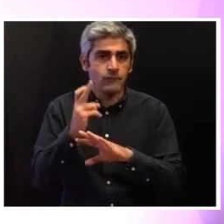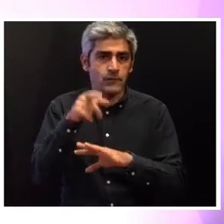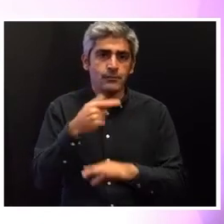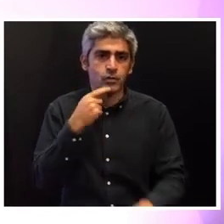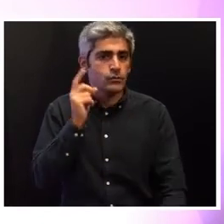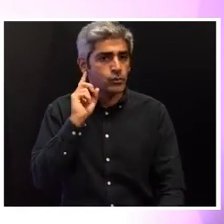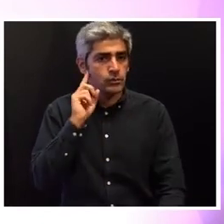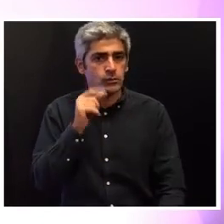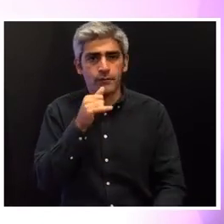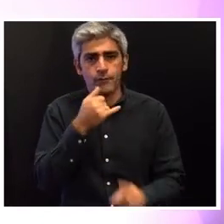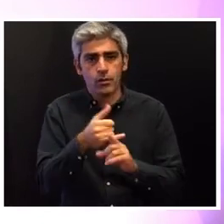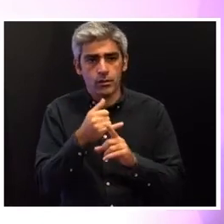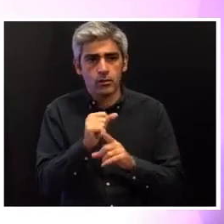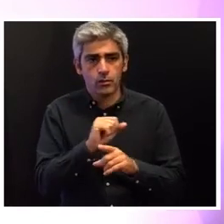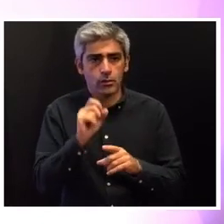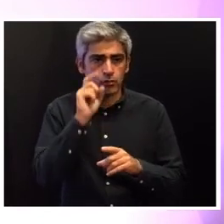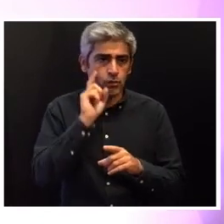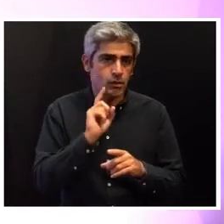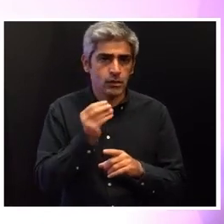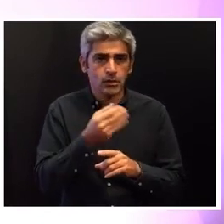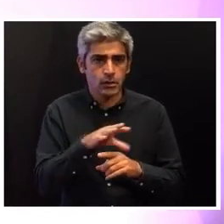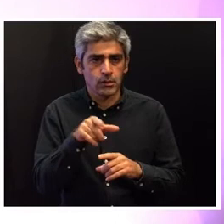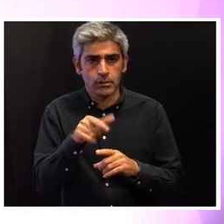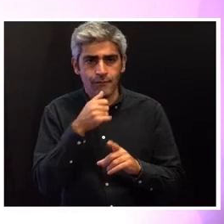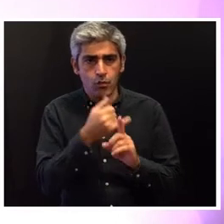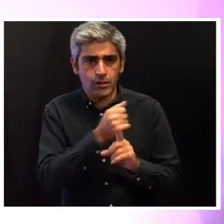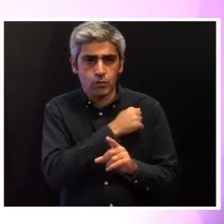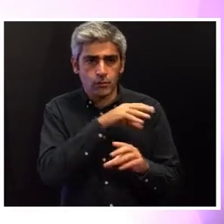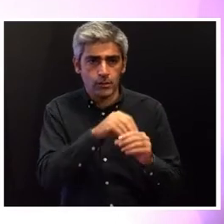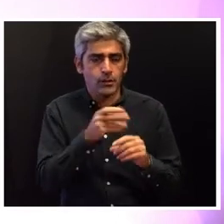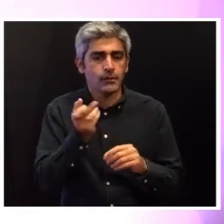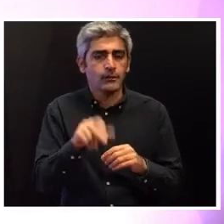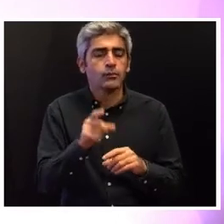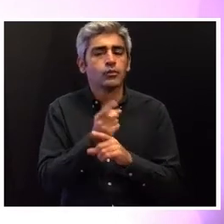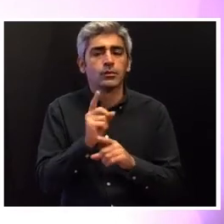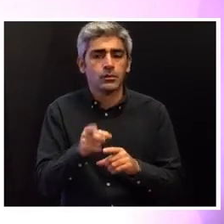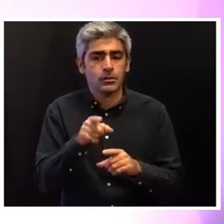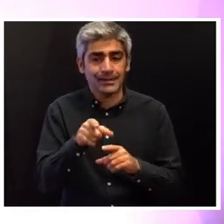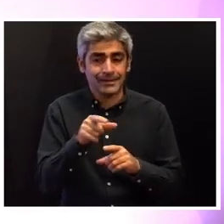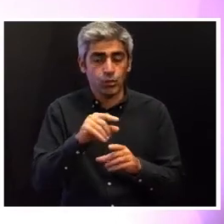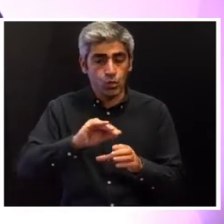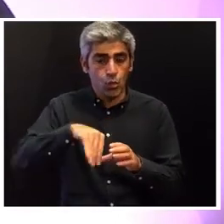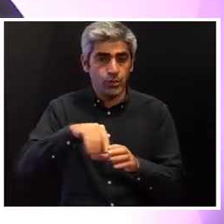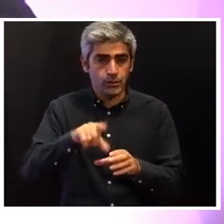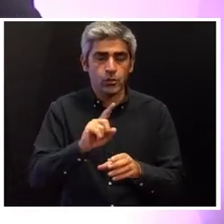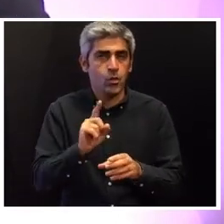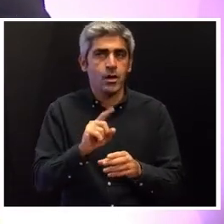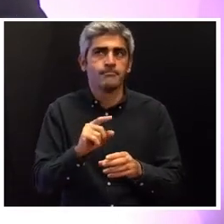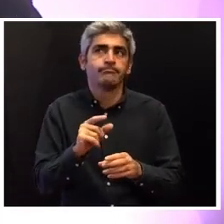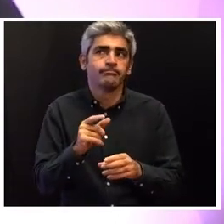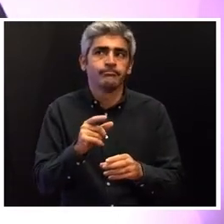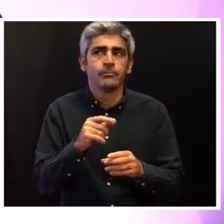mulheres e contra as crianças agindo a violência doméstica e decorre da constatação de que a violência neste contexto não é, por regra,